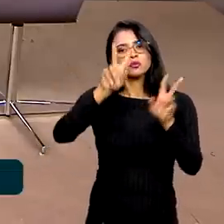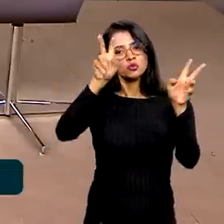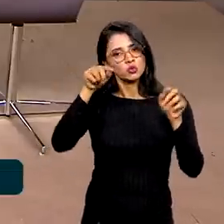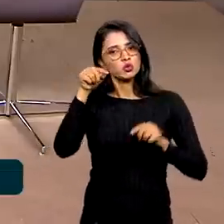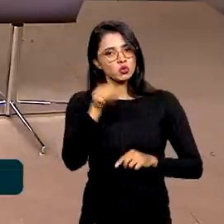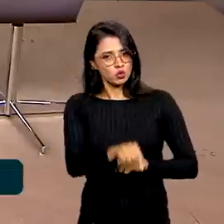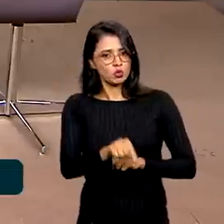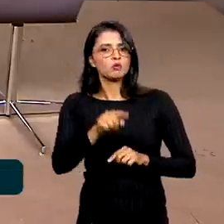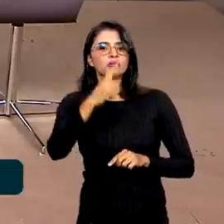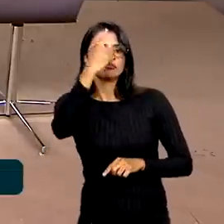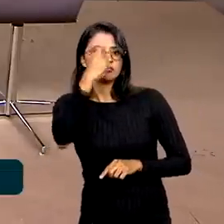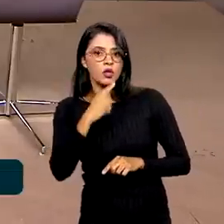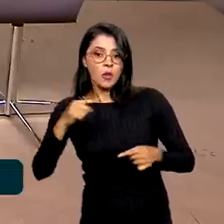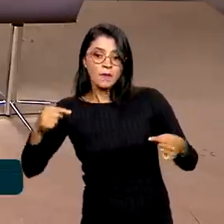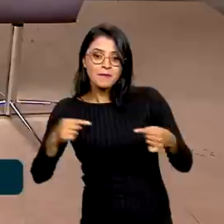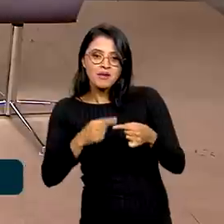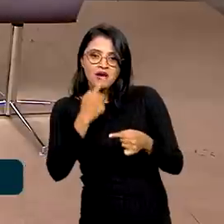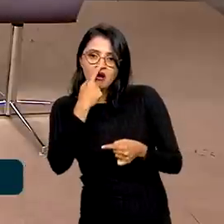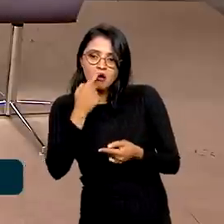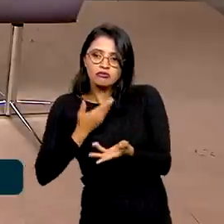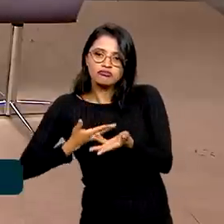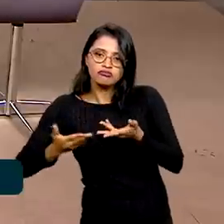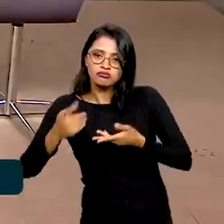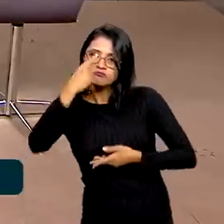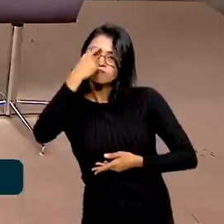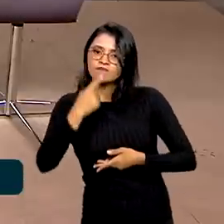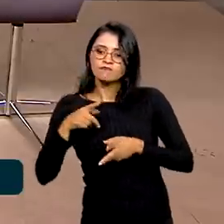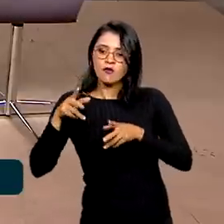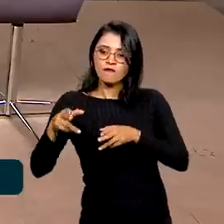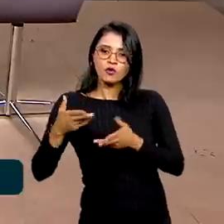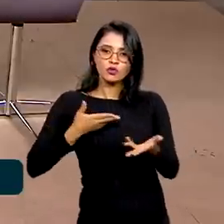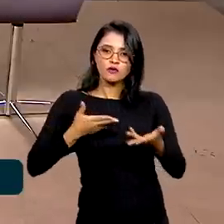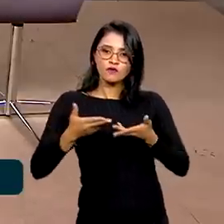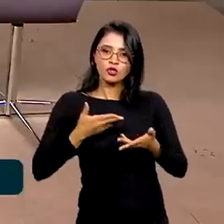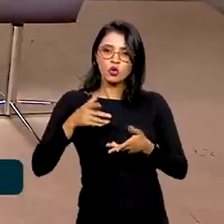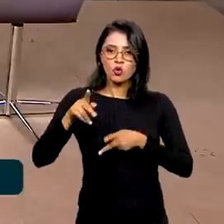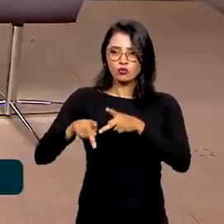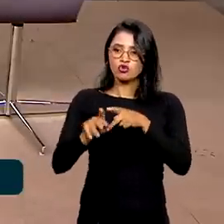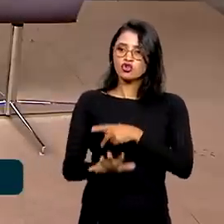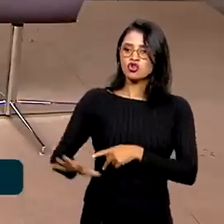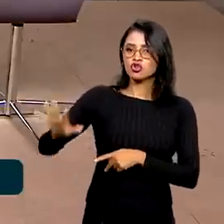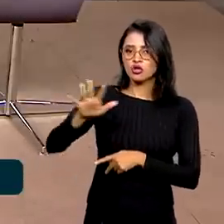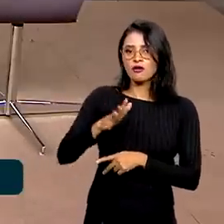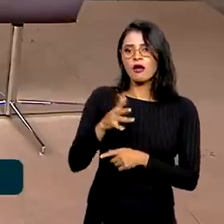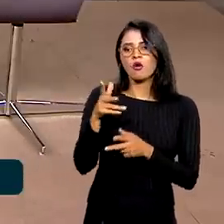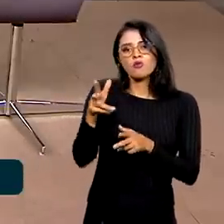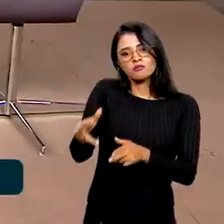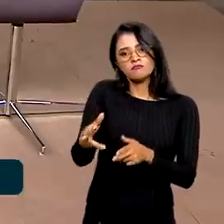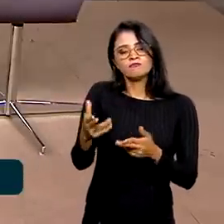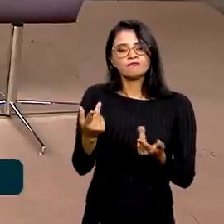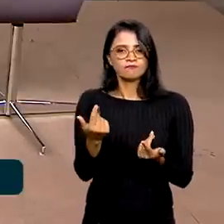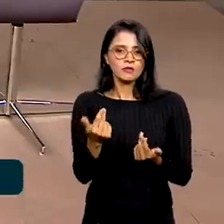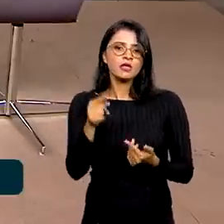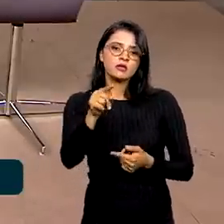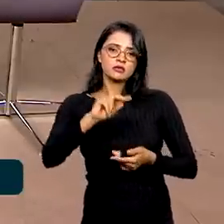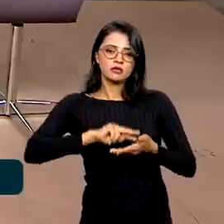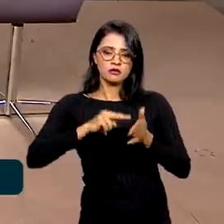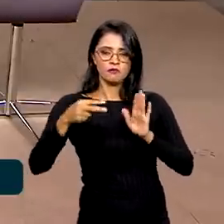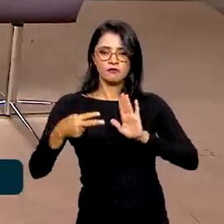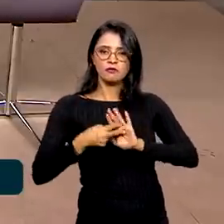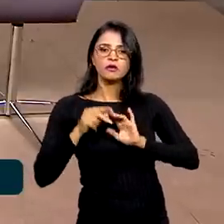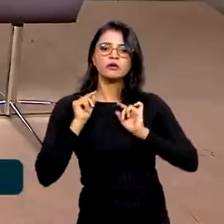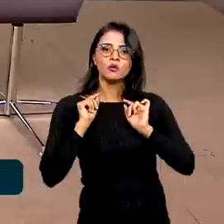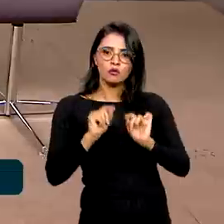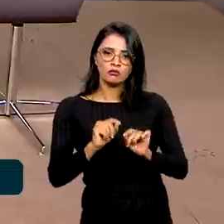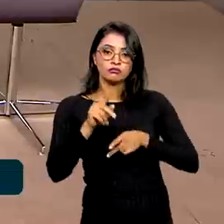assunto, quanto esse aspecto. Quanto mais próximo for o perfil do servidor, do perfil geral da população, isso significa que